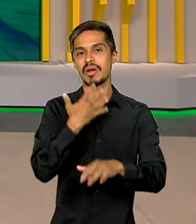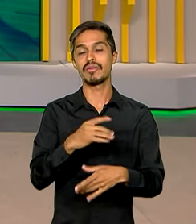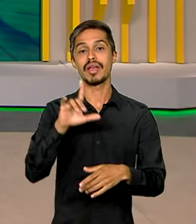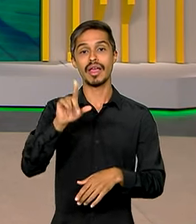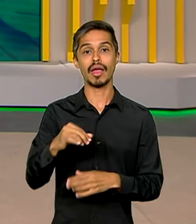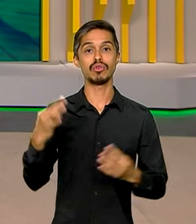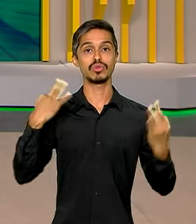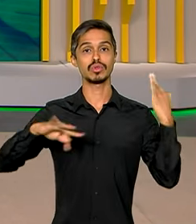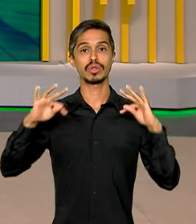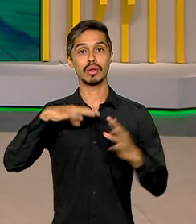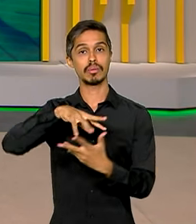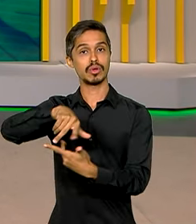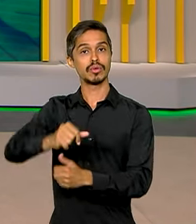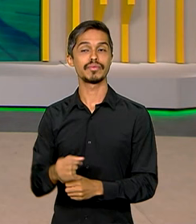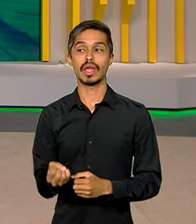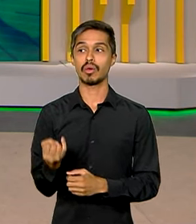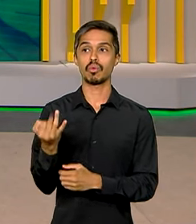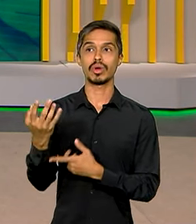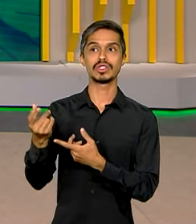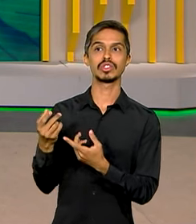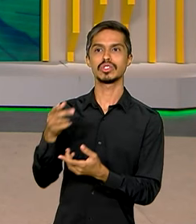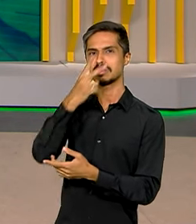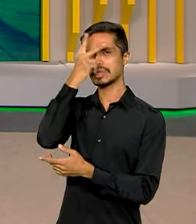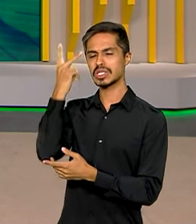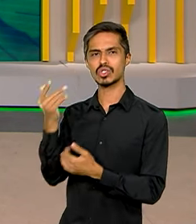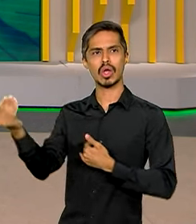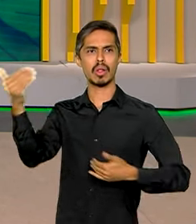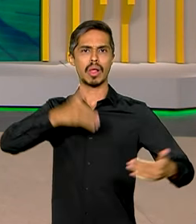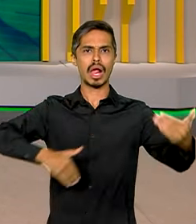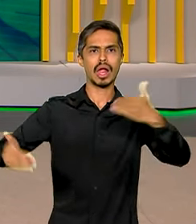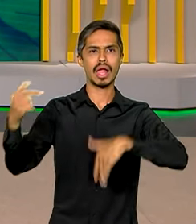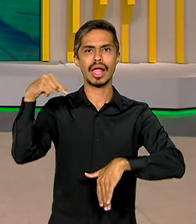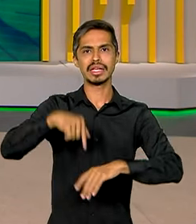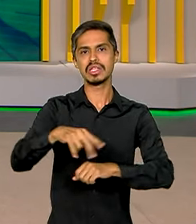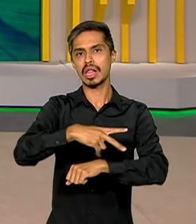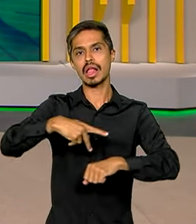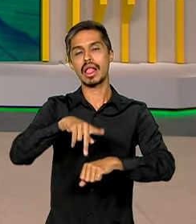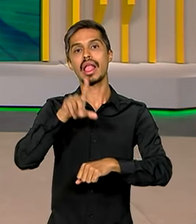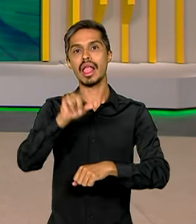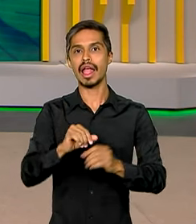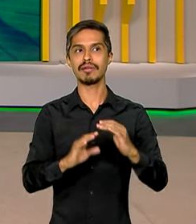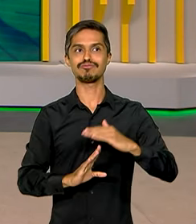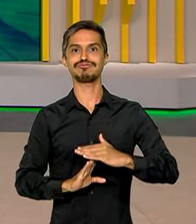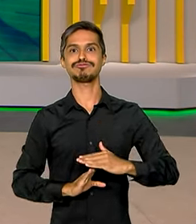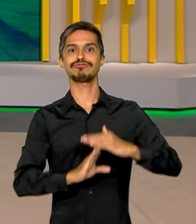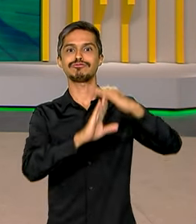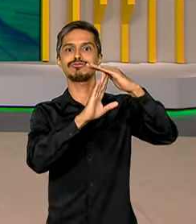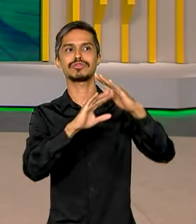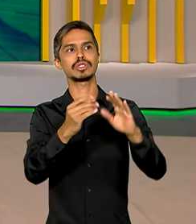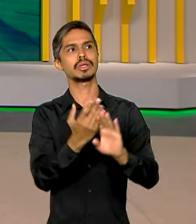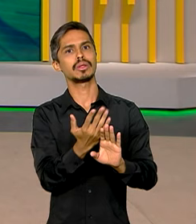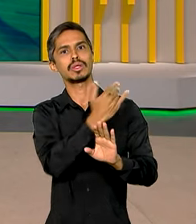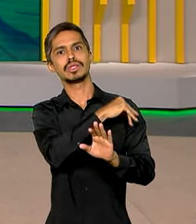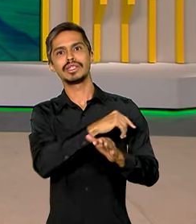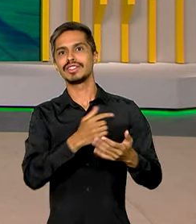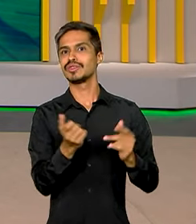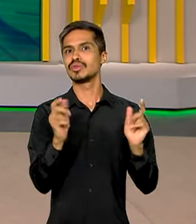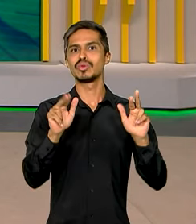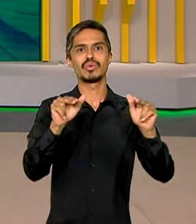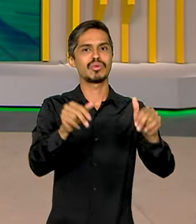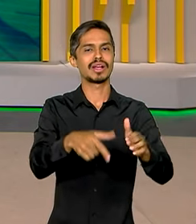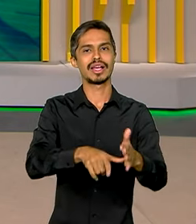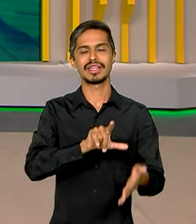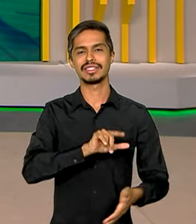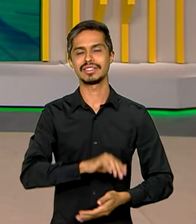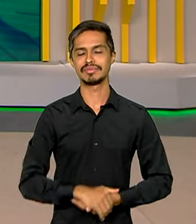internacional. O volume de recursos de estrangeiros que desembarcaram aqui no país é recorde em toda a história do setor. E